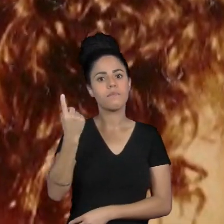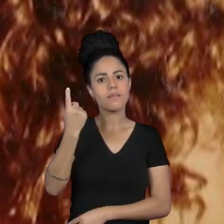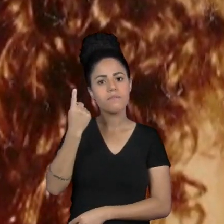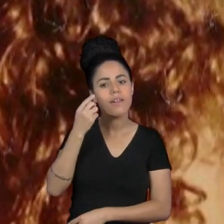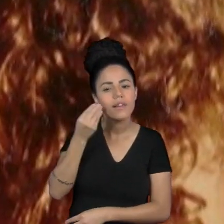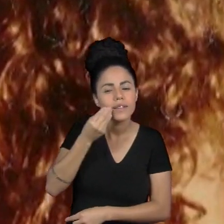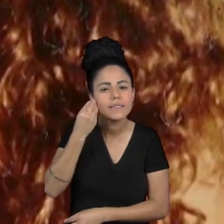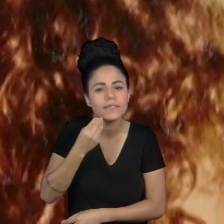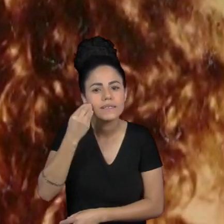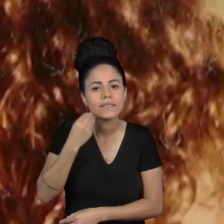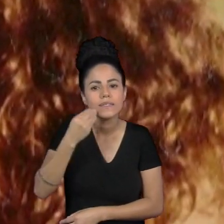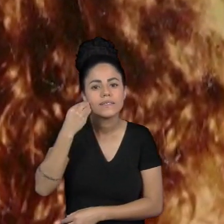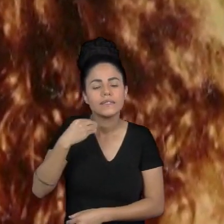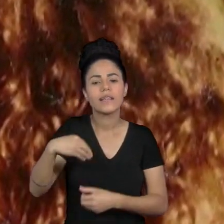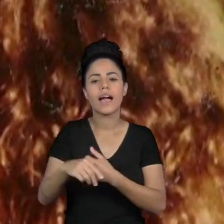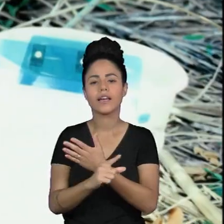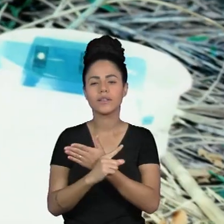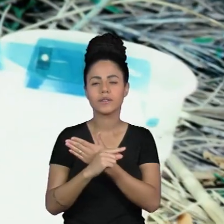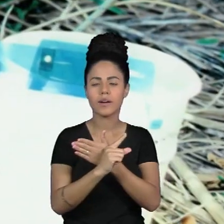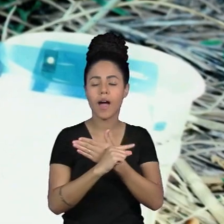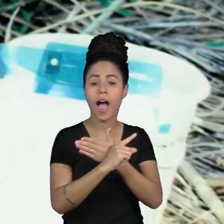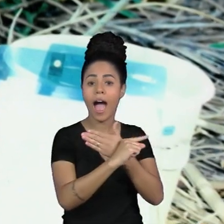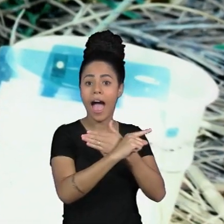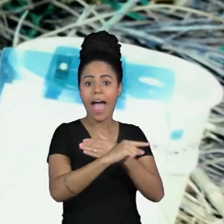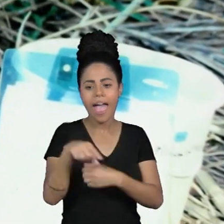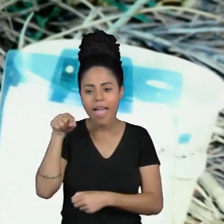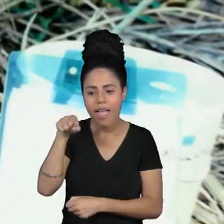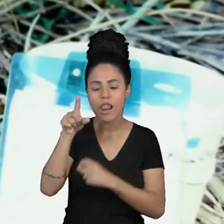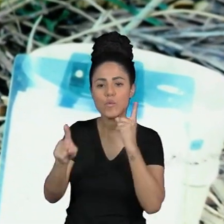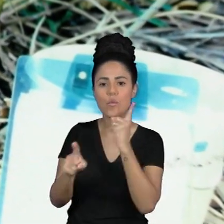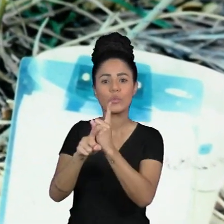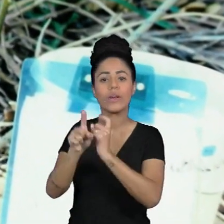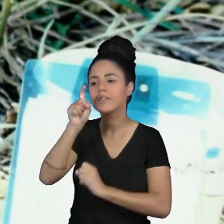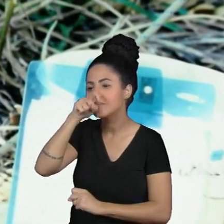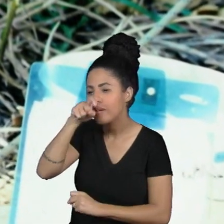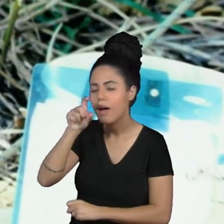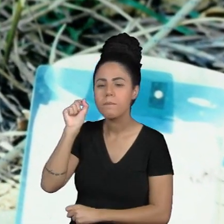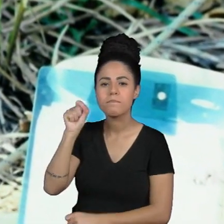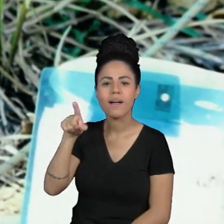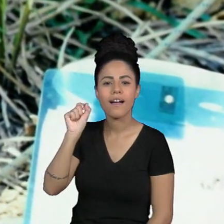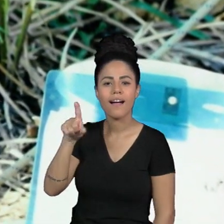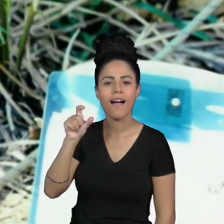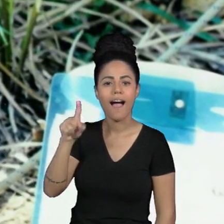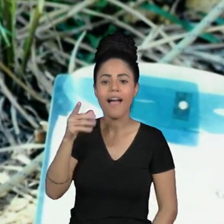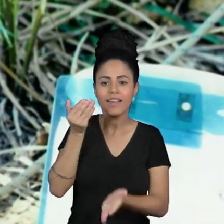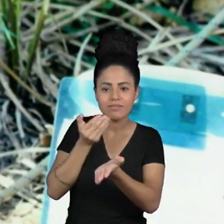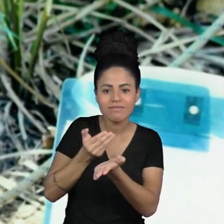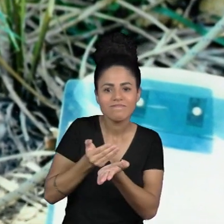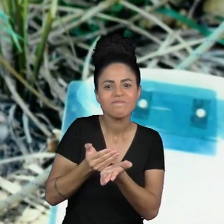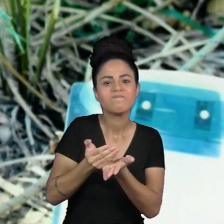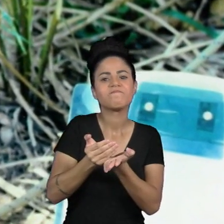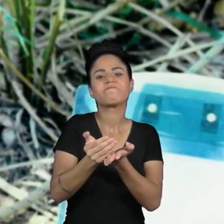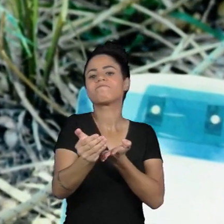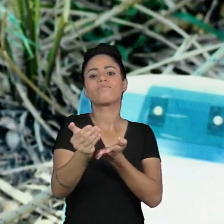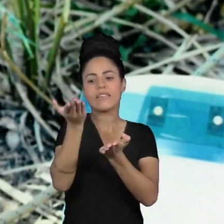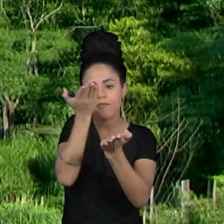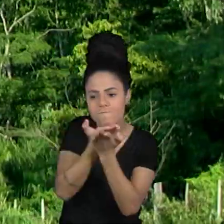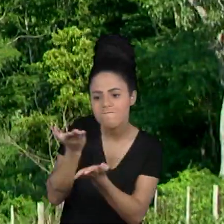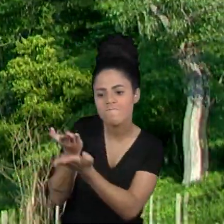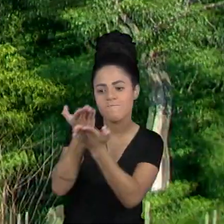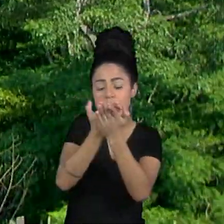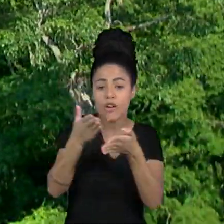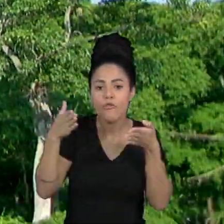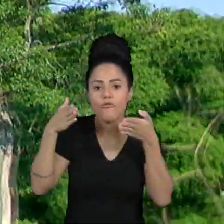campo no Pantanal a bióloga encontra as araras azuis e a partir daí se dedica a estudar